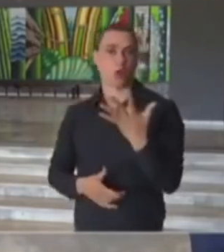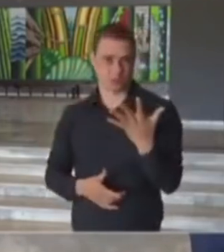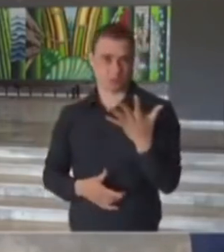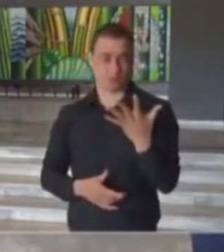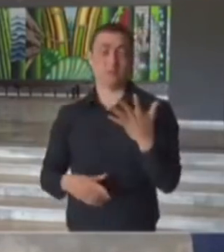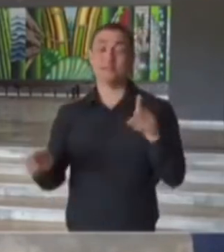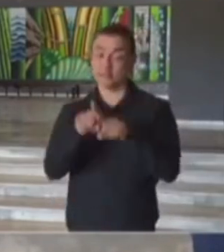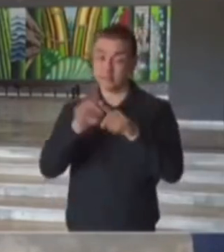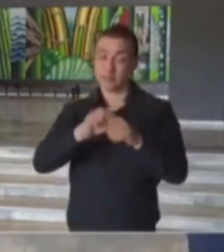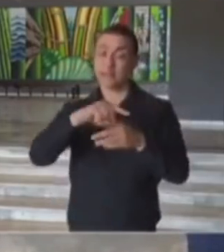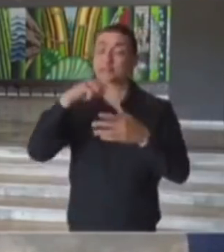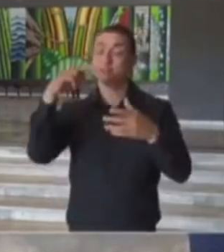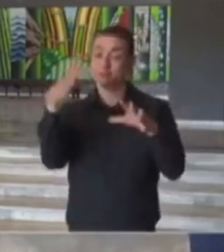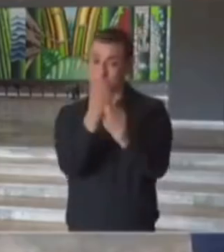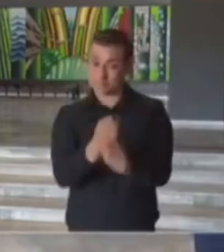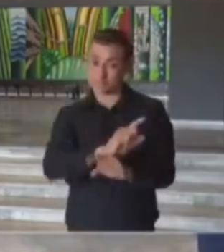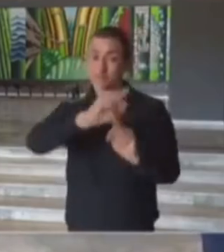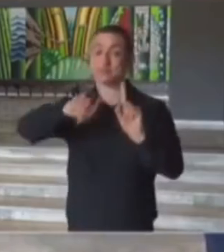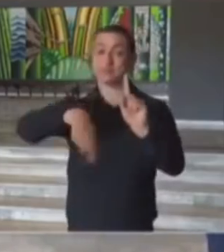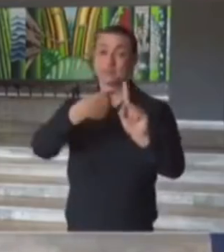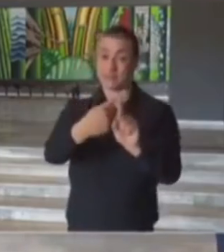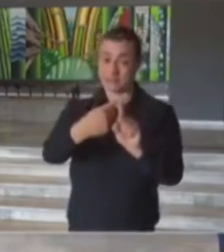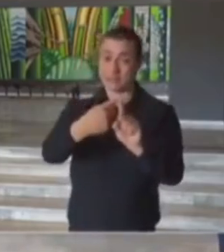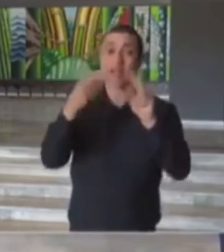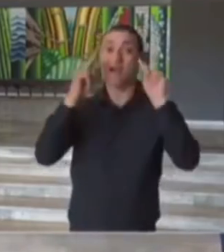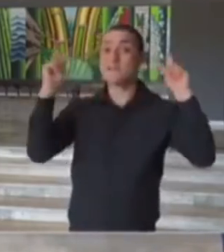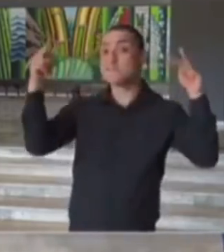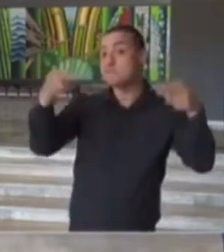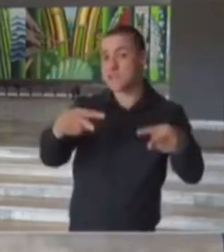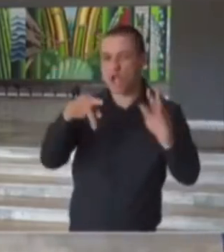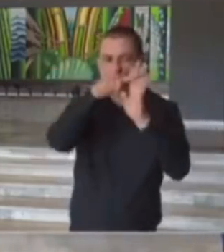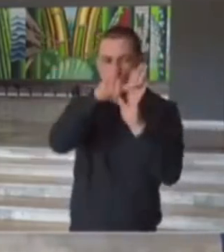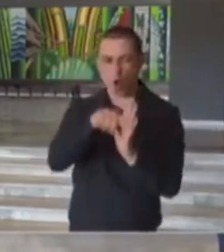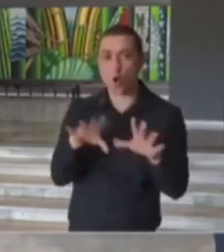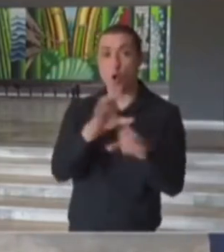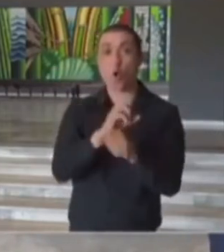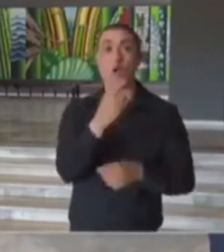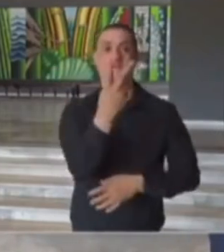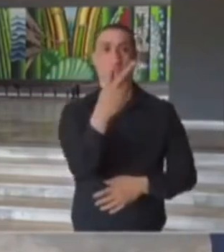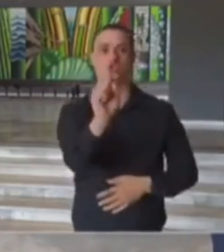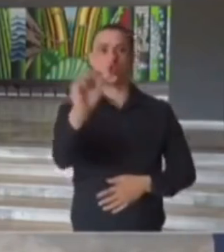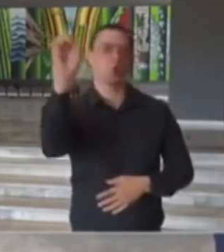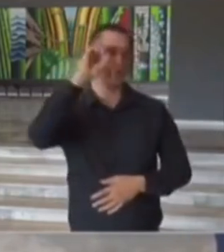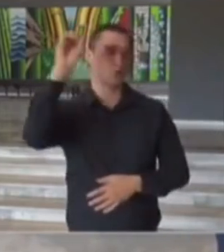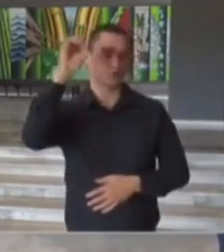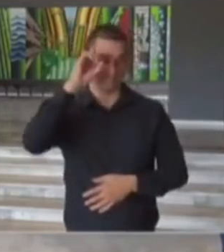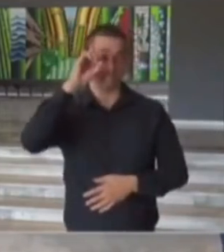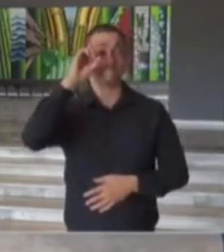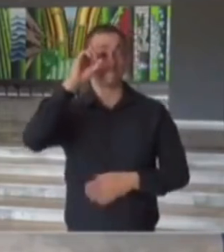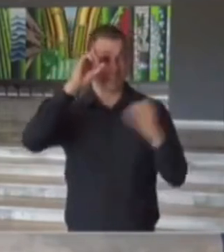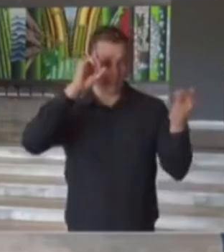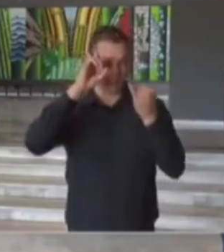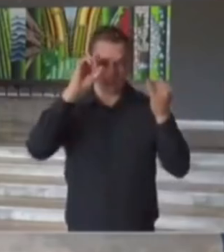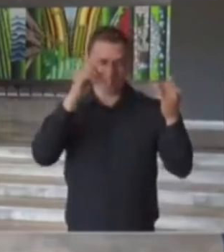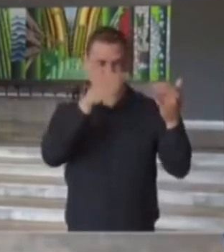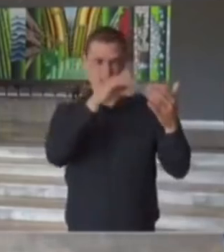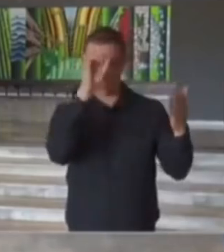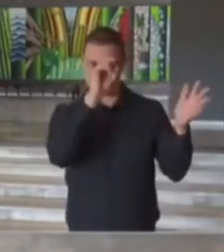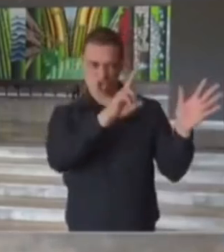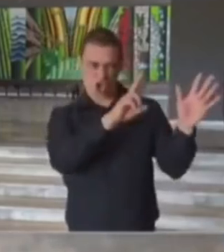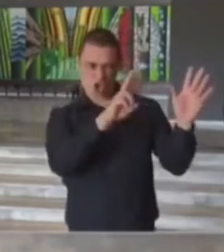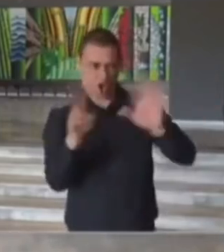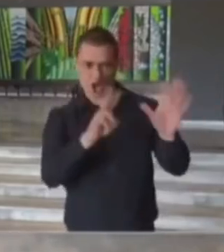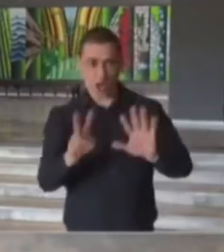nós vamos ter que ver e manter uma análise nos 28 dias. Isso é muito importante, são três dados e uma